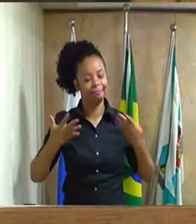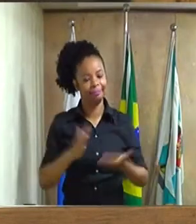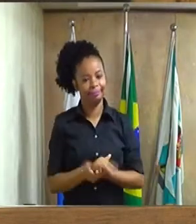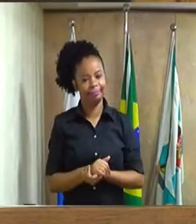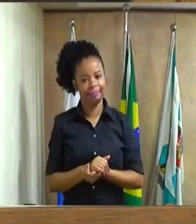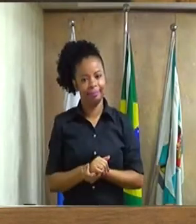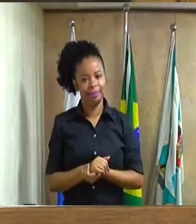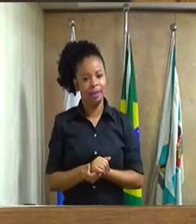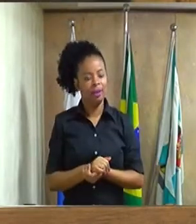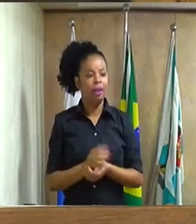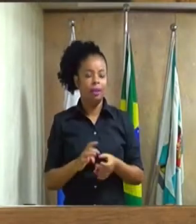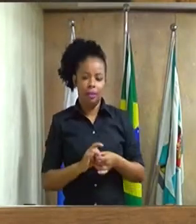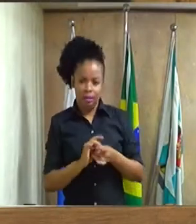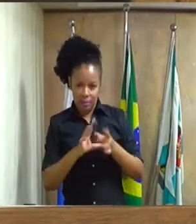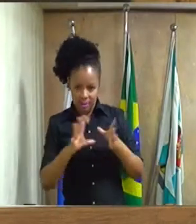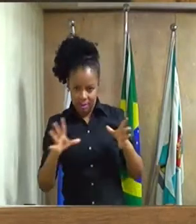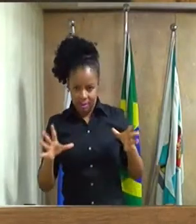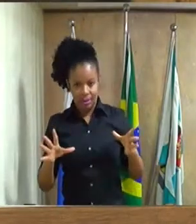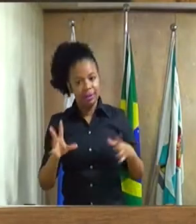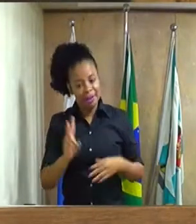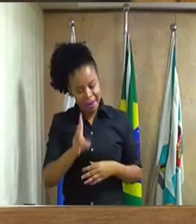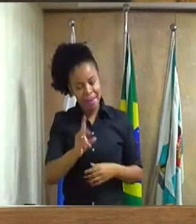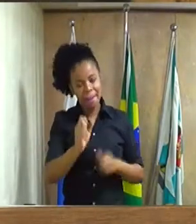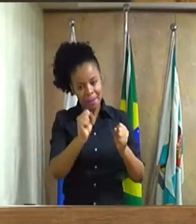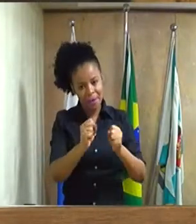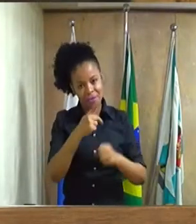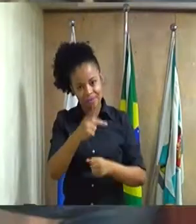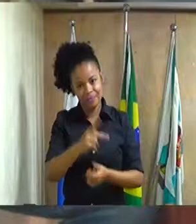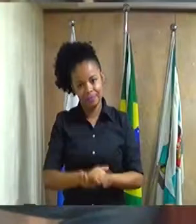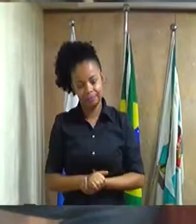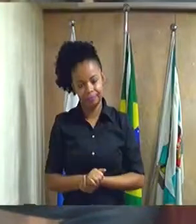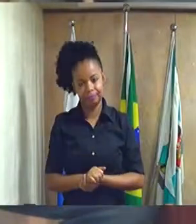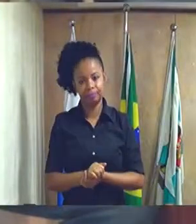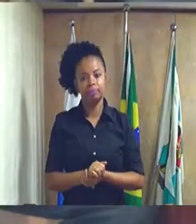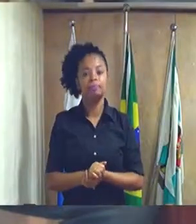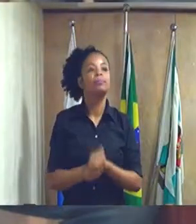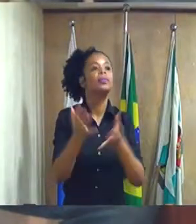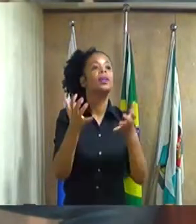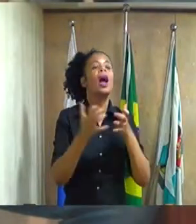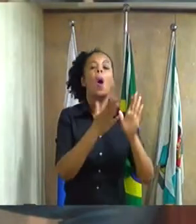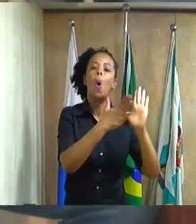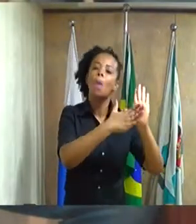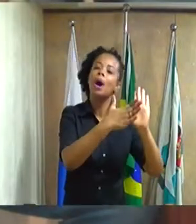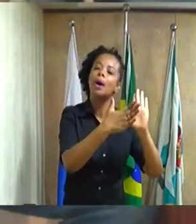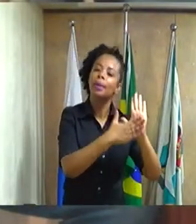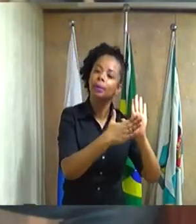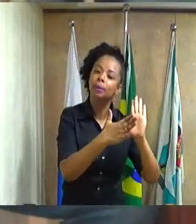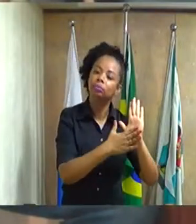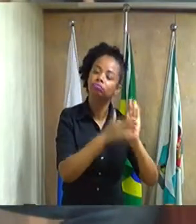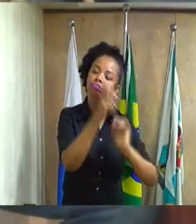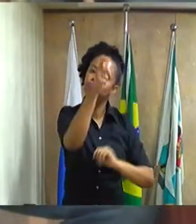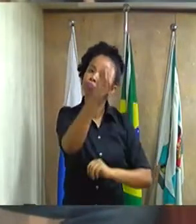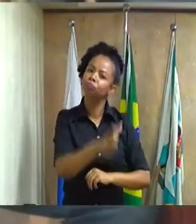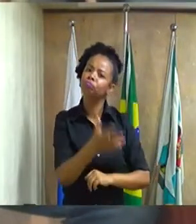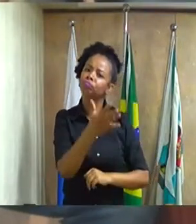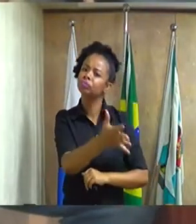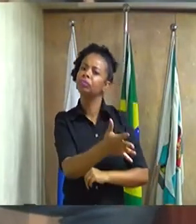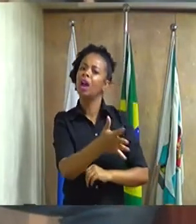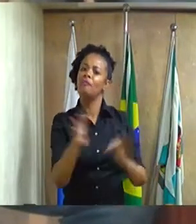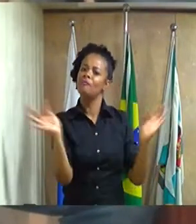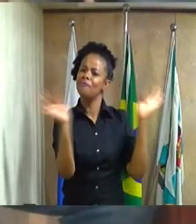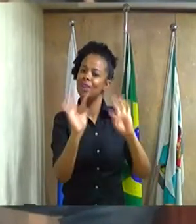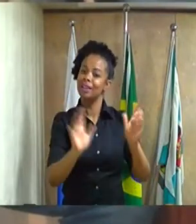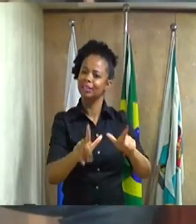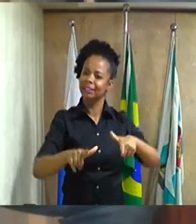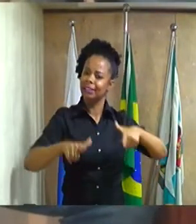Vossa Excelência sempre tem a parte. Eu quero me parabenizar, Vossa Excelência, pela feliz iniciativa